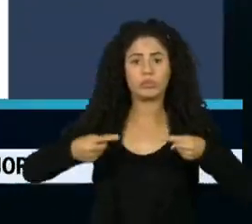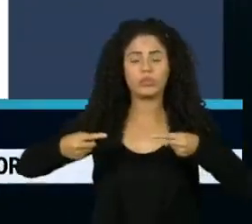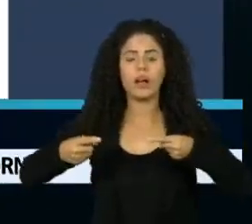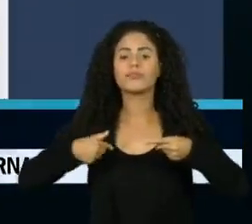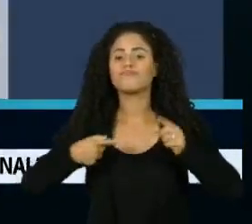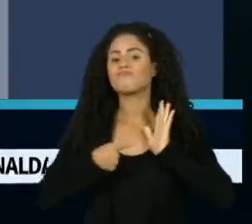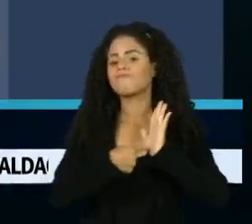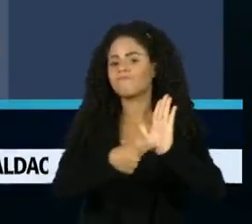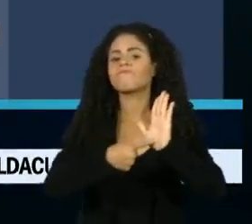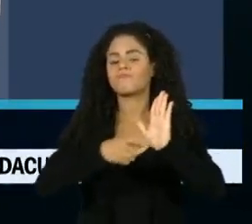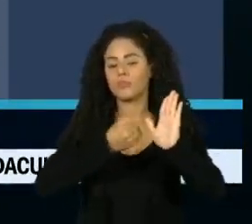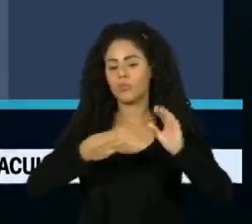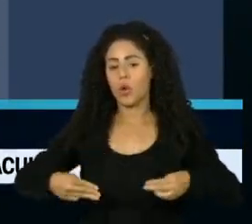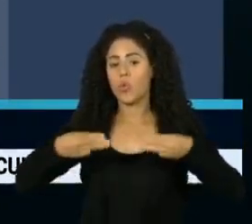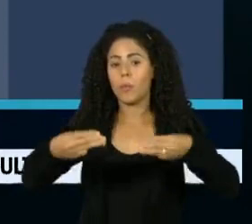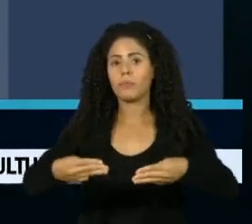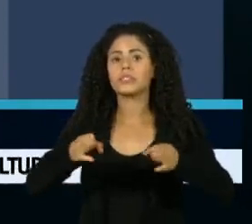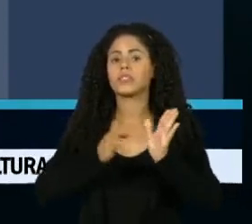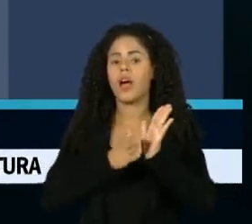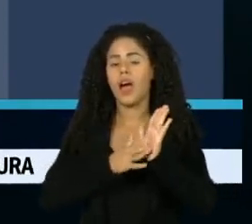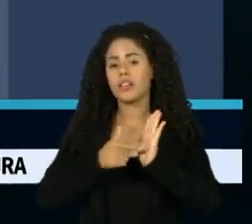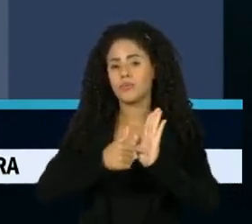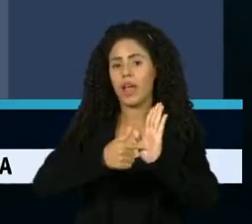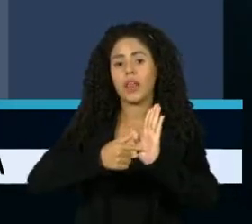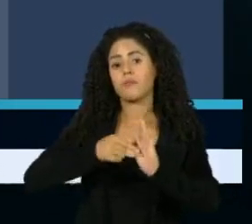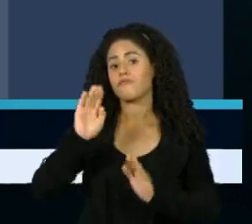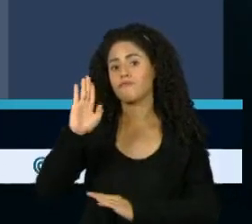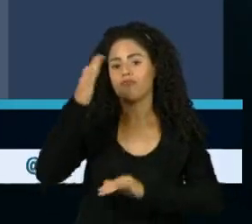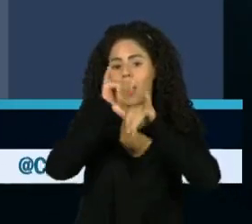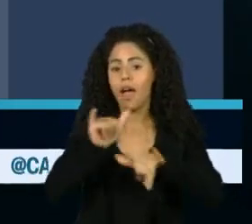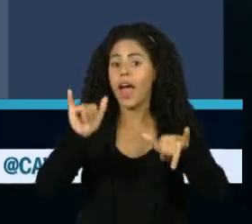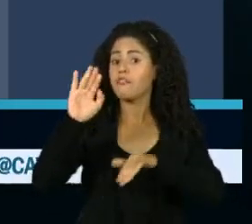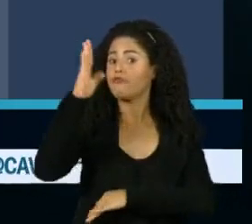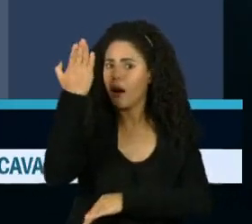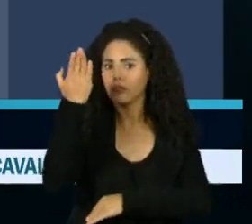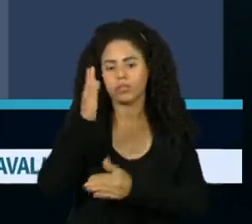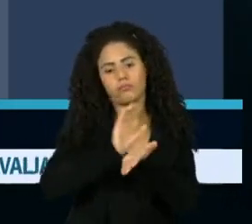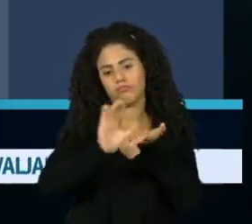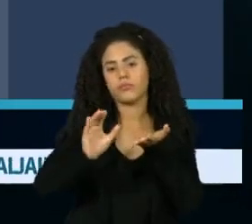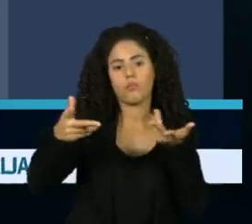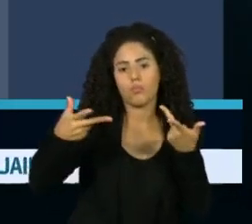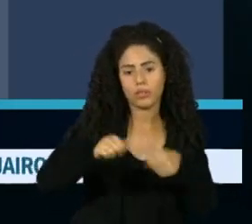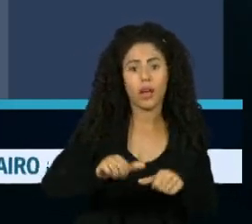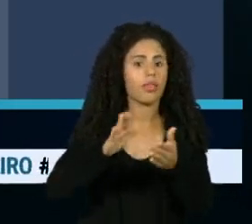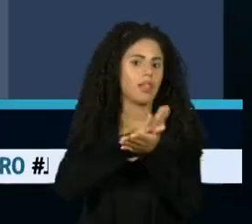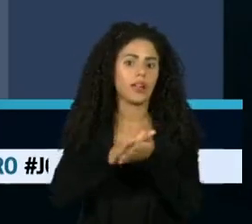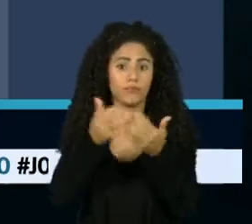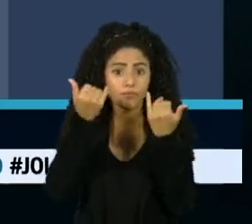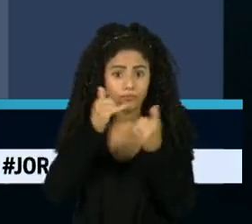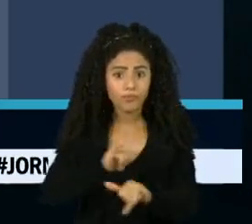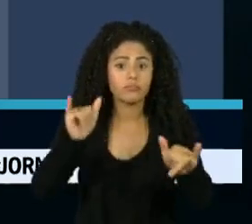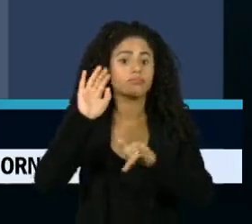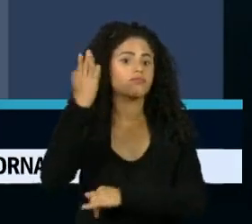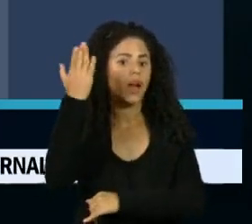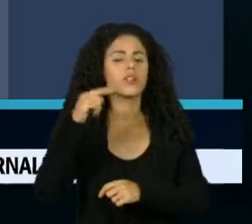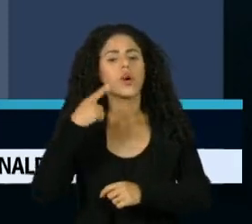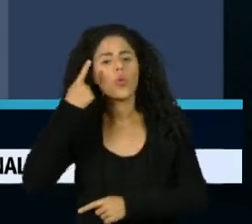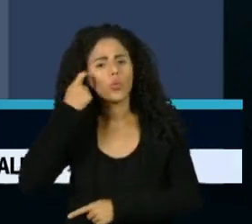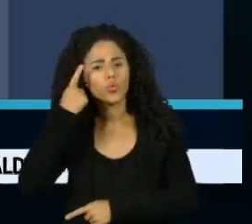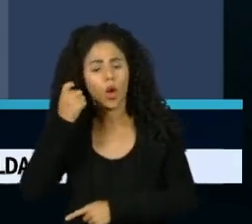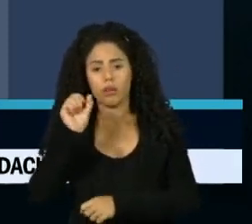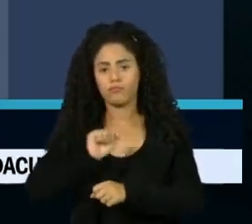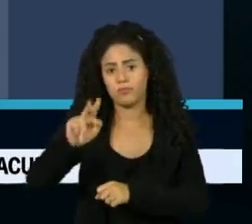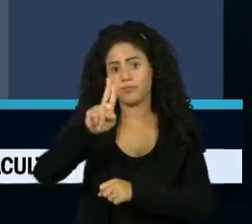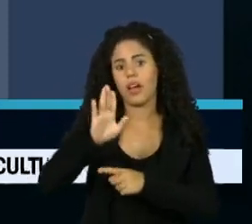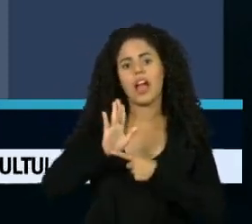nota, o ministério disse que é falsa a afirmação de que negou recursos ao governo de São Paulo. Citou também que Dória usa